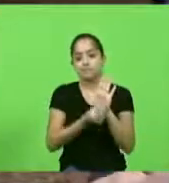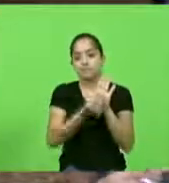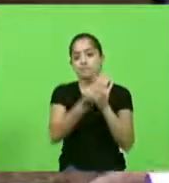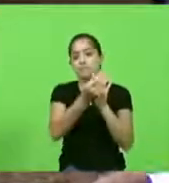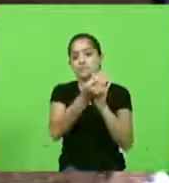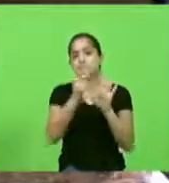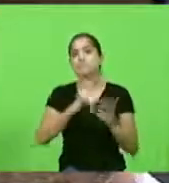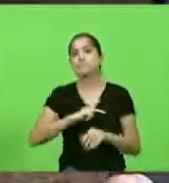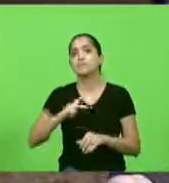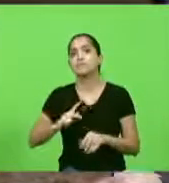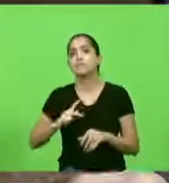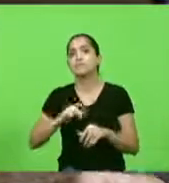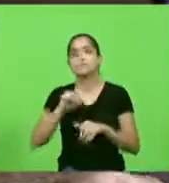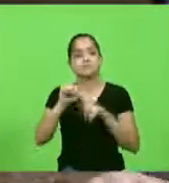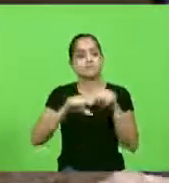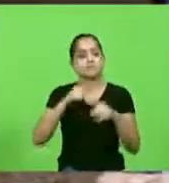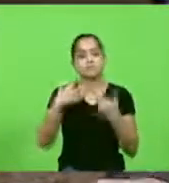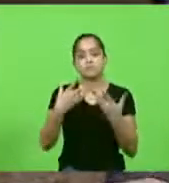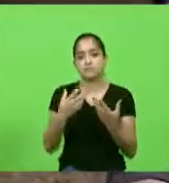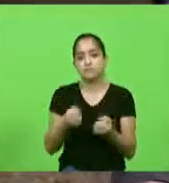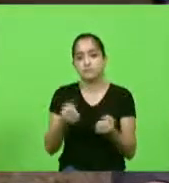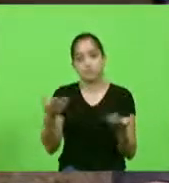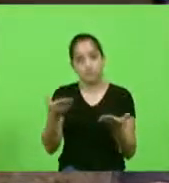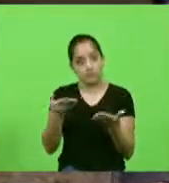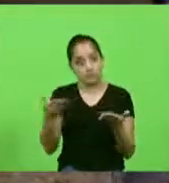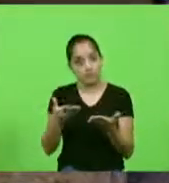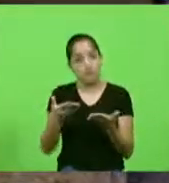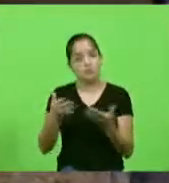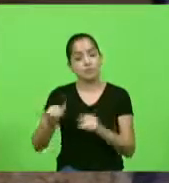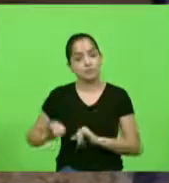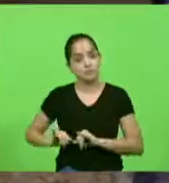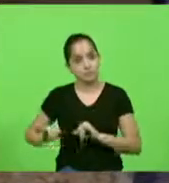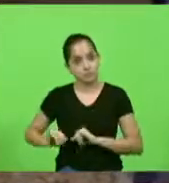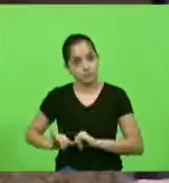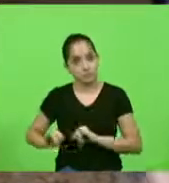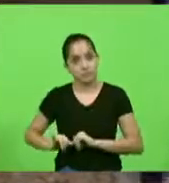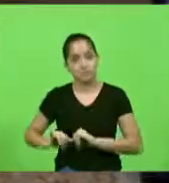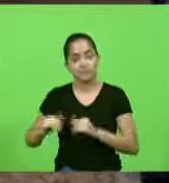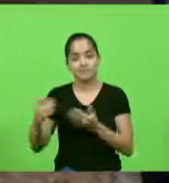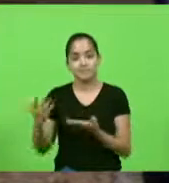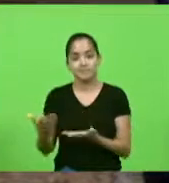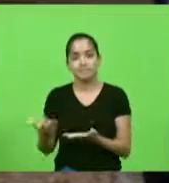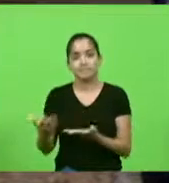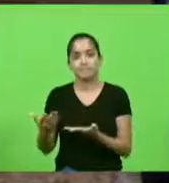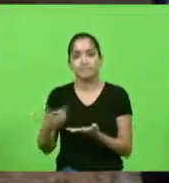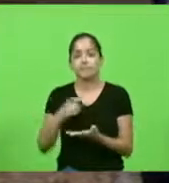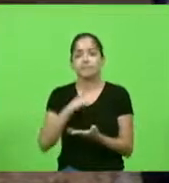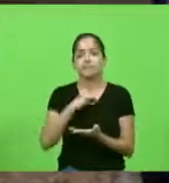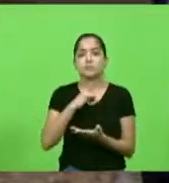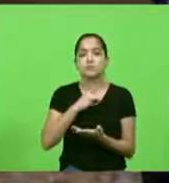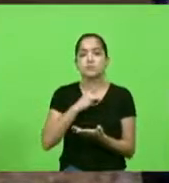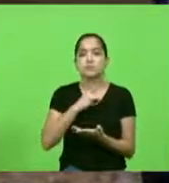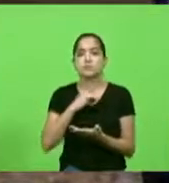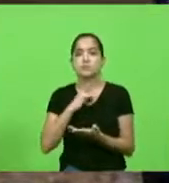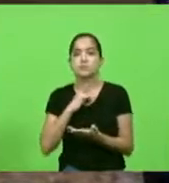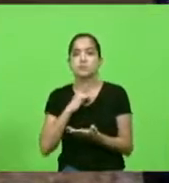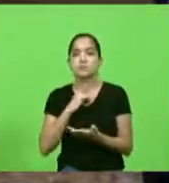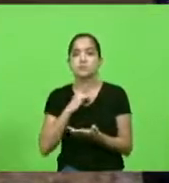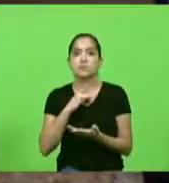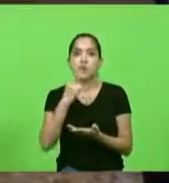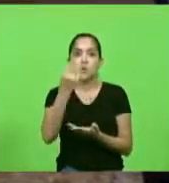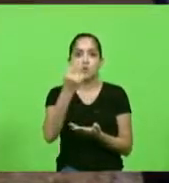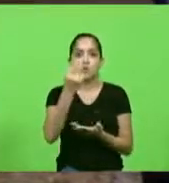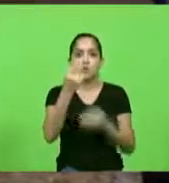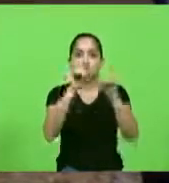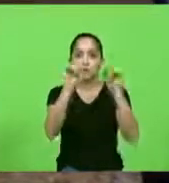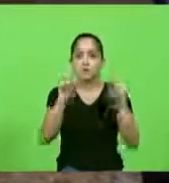não reformamos e agora pagamos e pagamos caro por isso nós temos hoje menos de um servidor